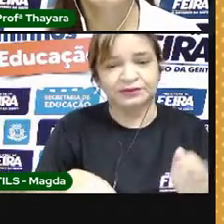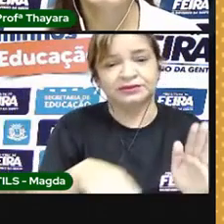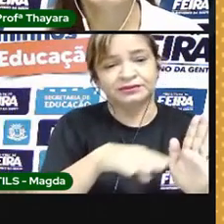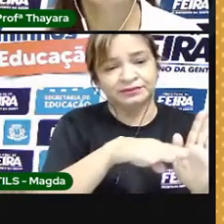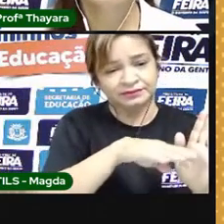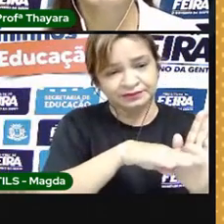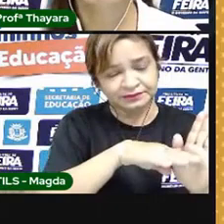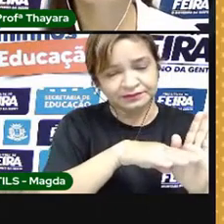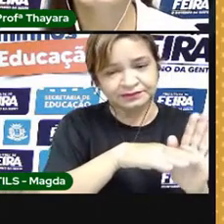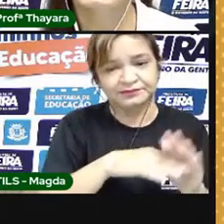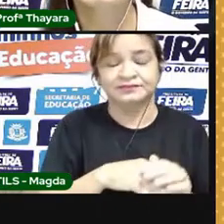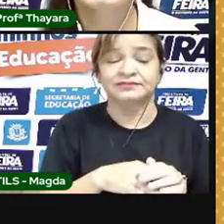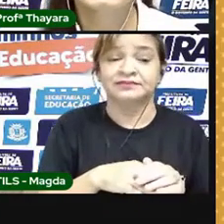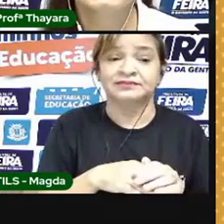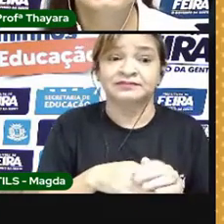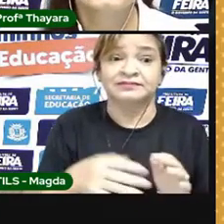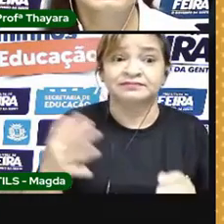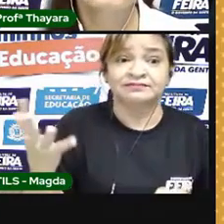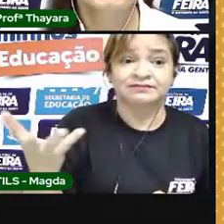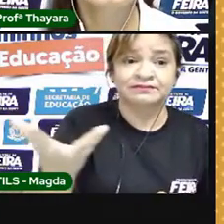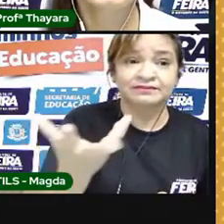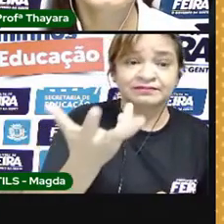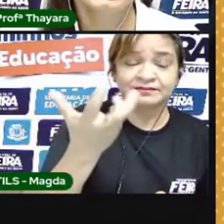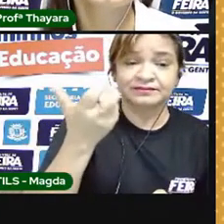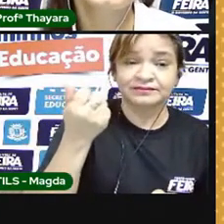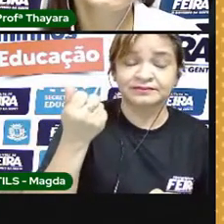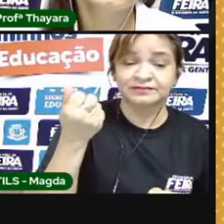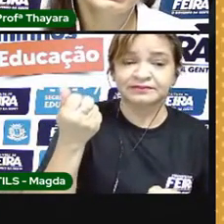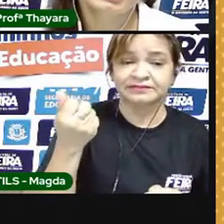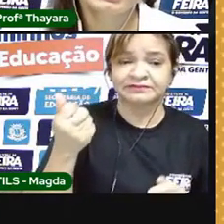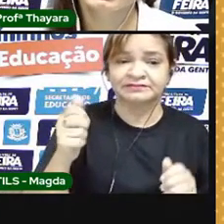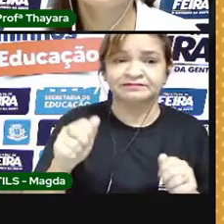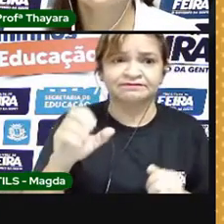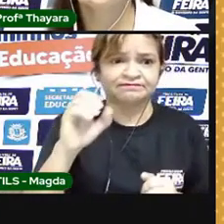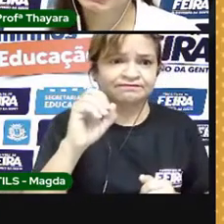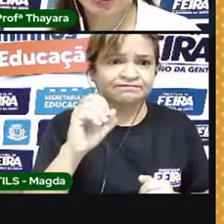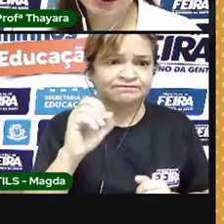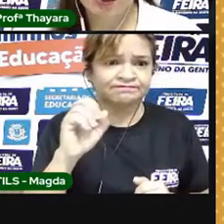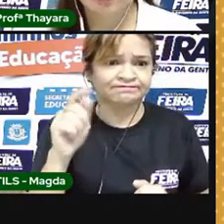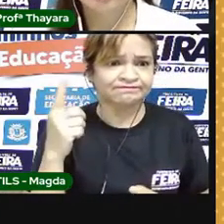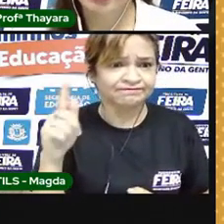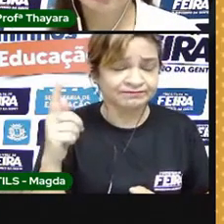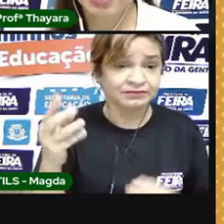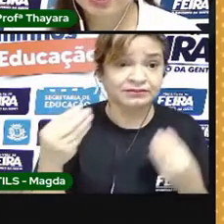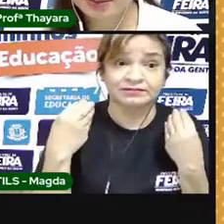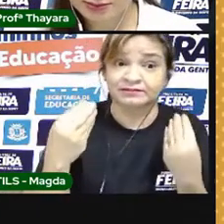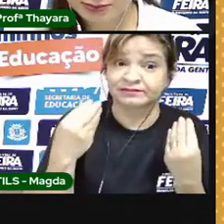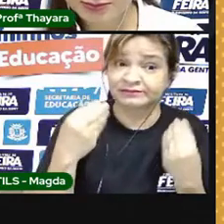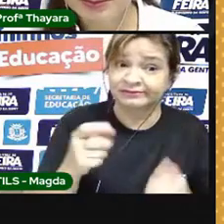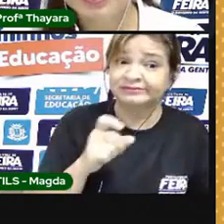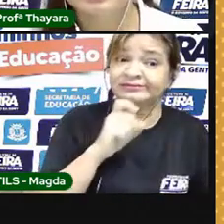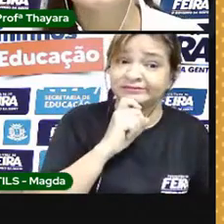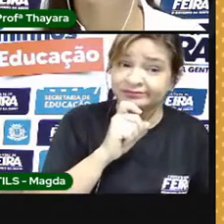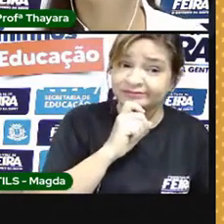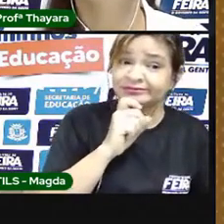camada. E a temperatura lá na estratosfera pode chegar a 0 graus. Imagina como é frio lá.